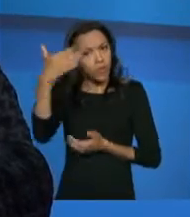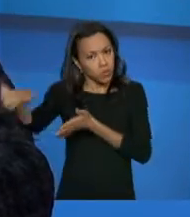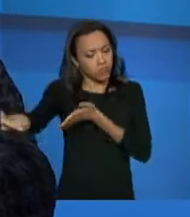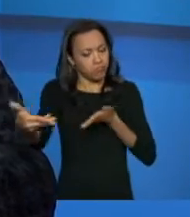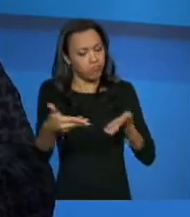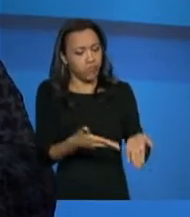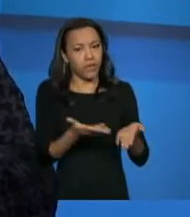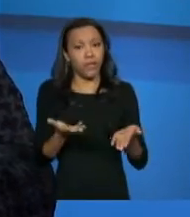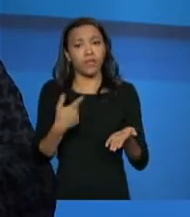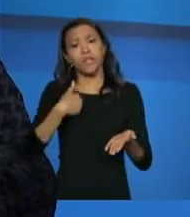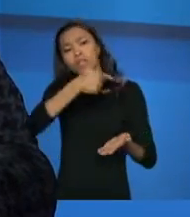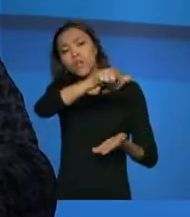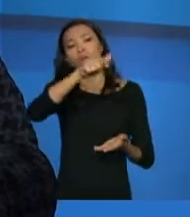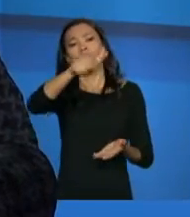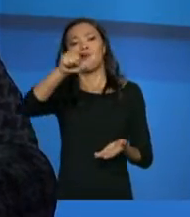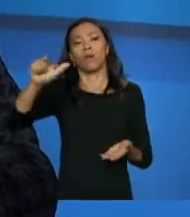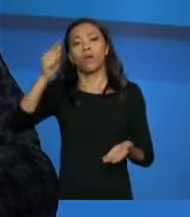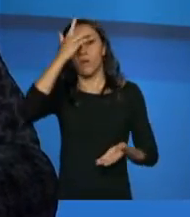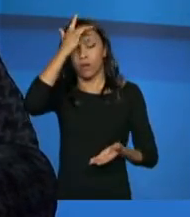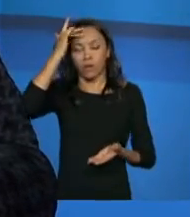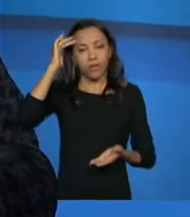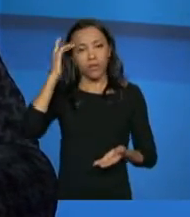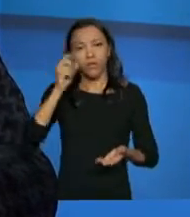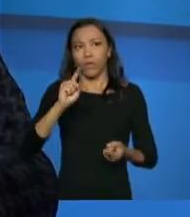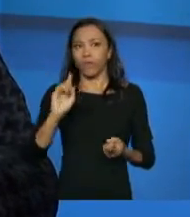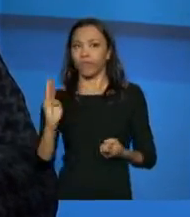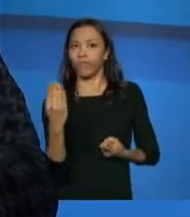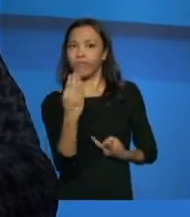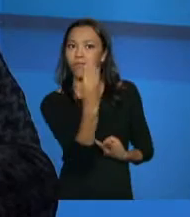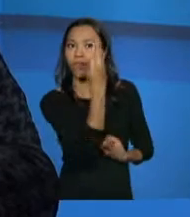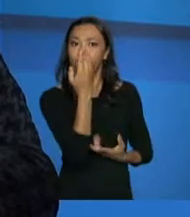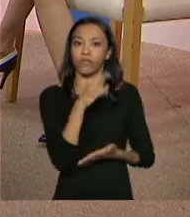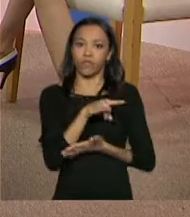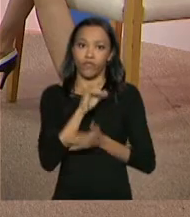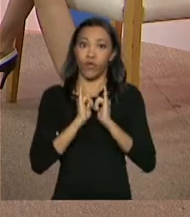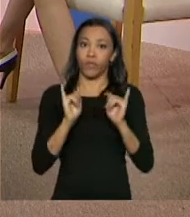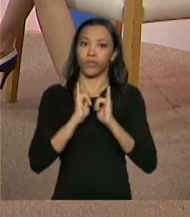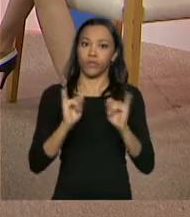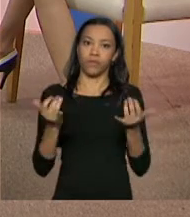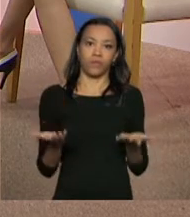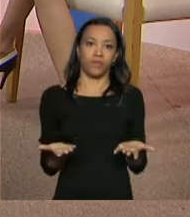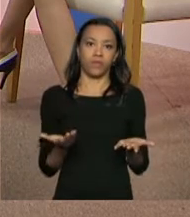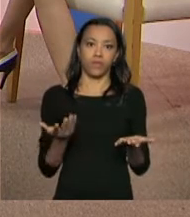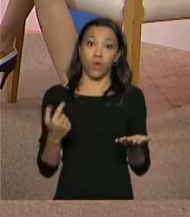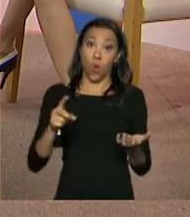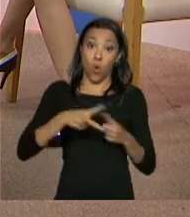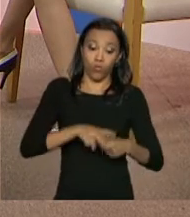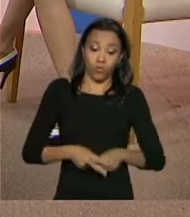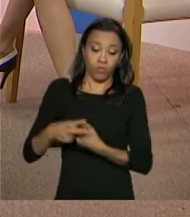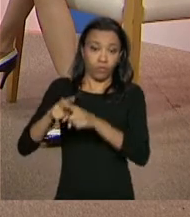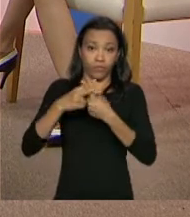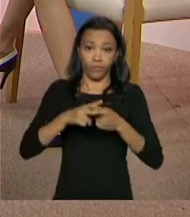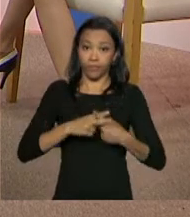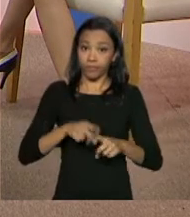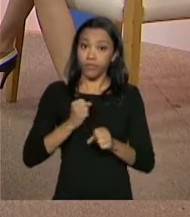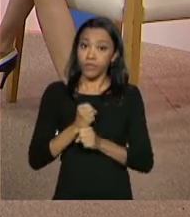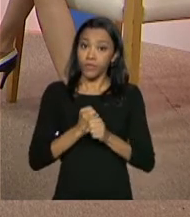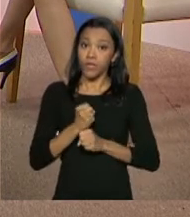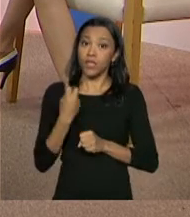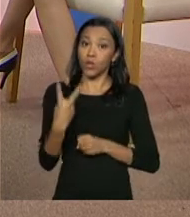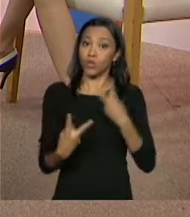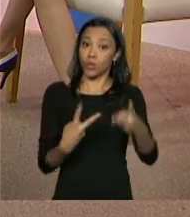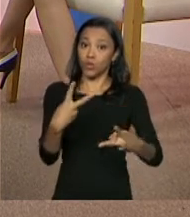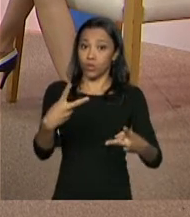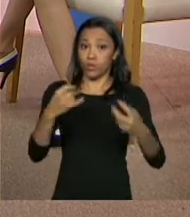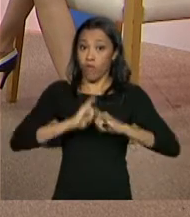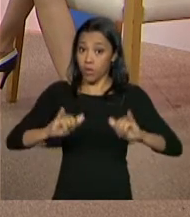aqueles que, eventualmente, ou falseiem, ou não façam a devida atualização, vão, no seu